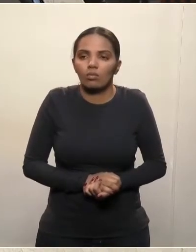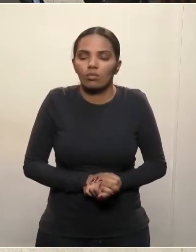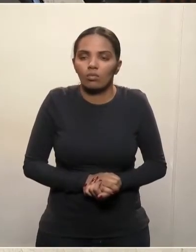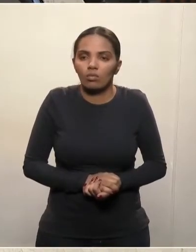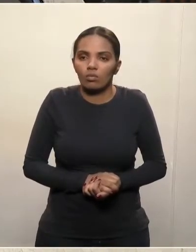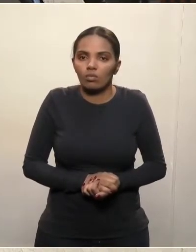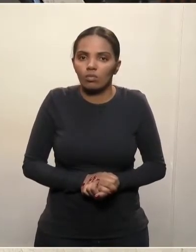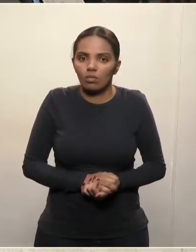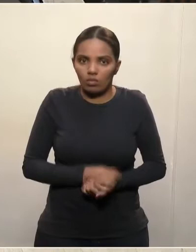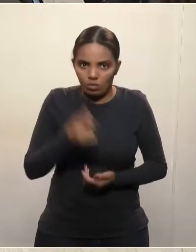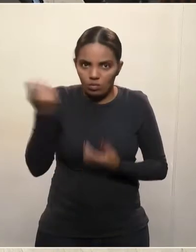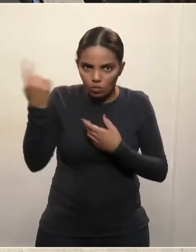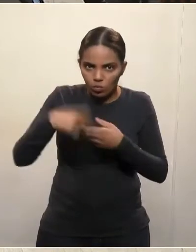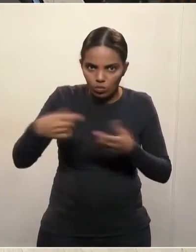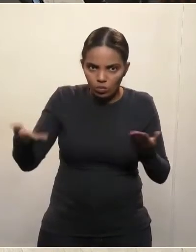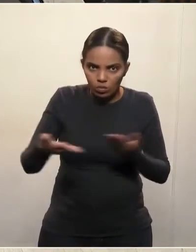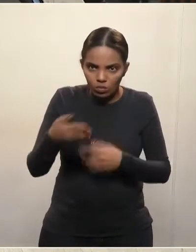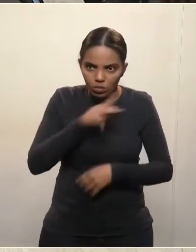Voltou agora, presidente?